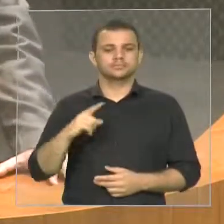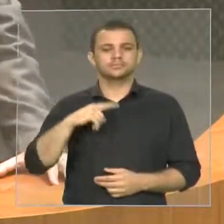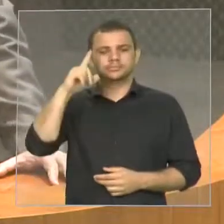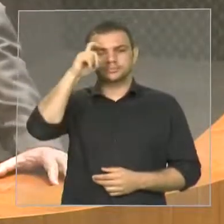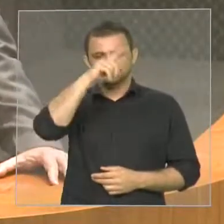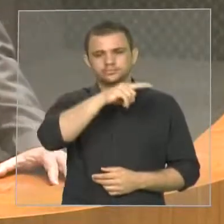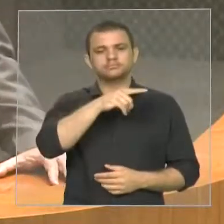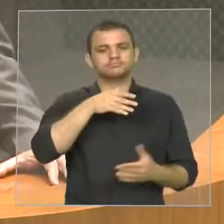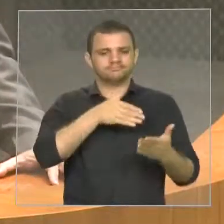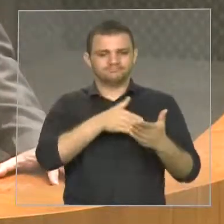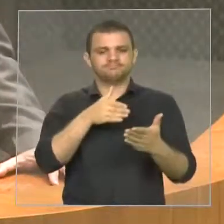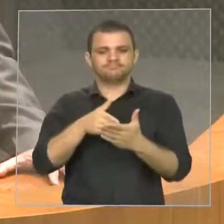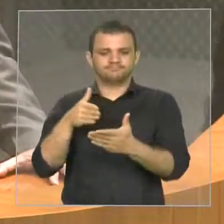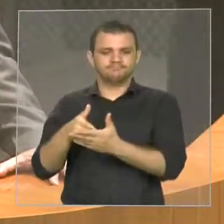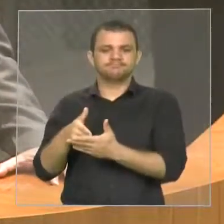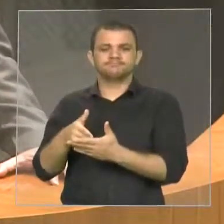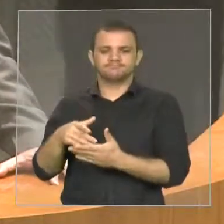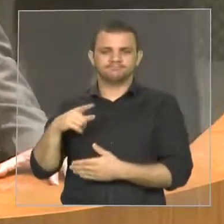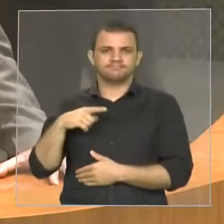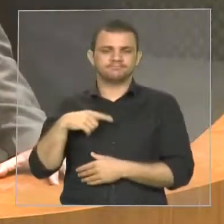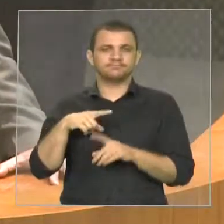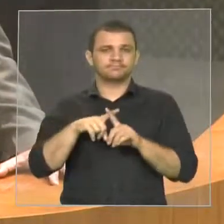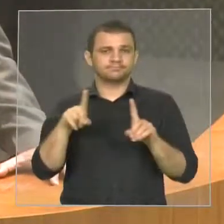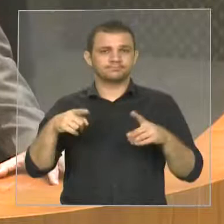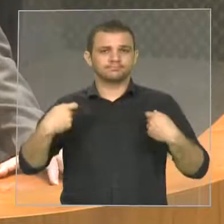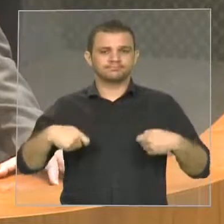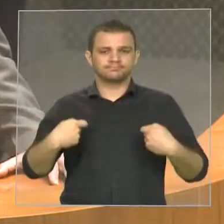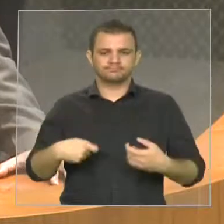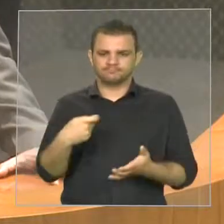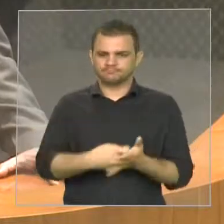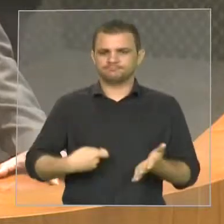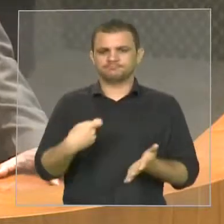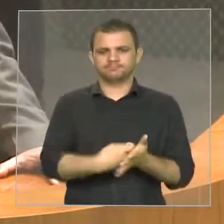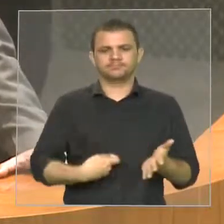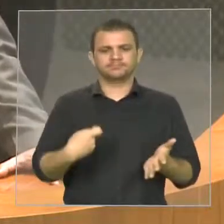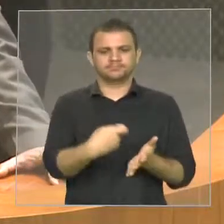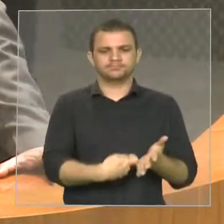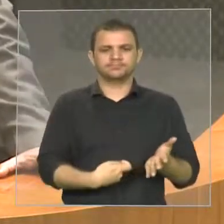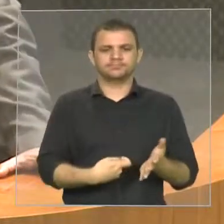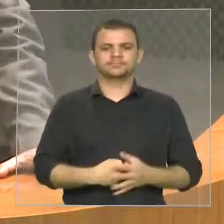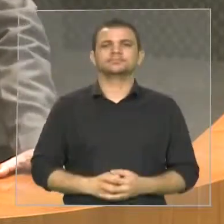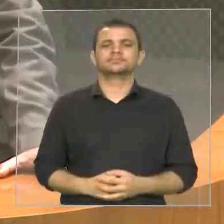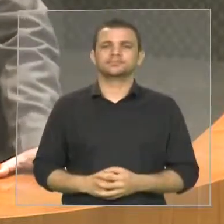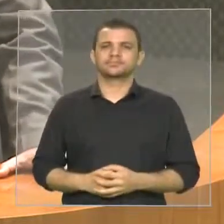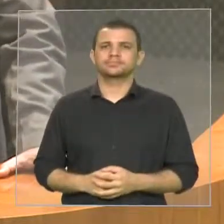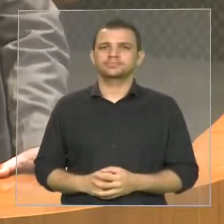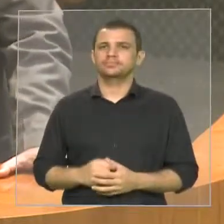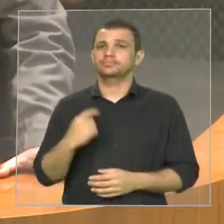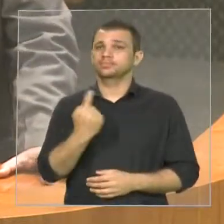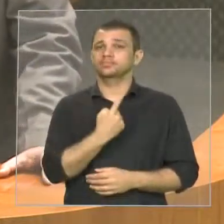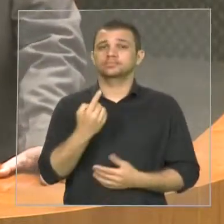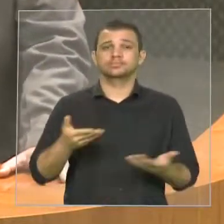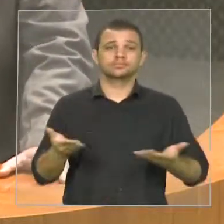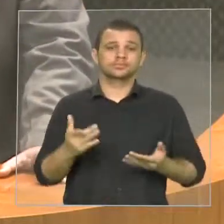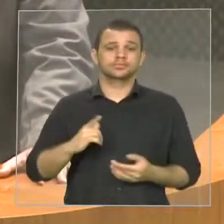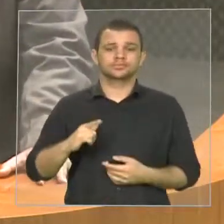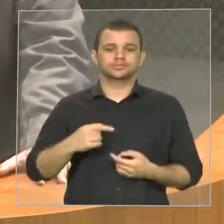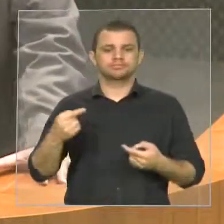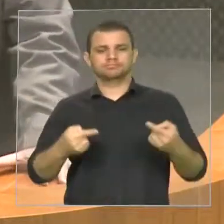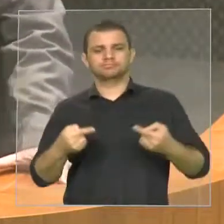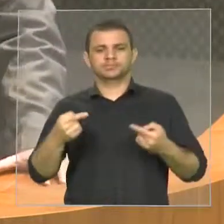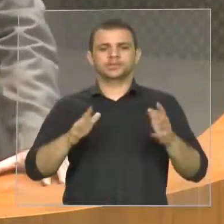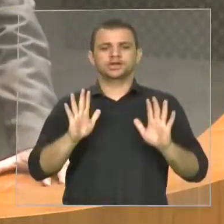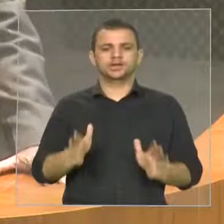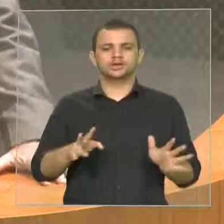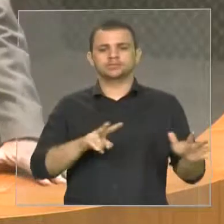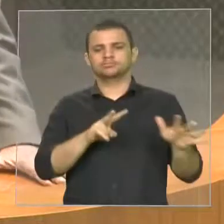se exercê-la, mas tem que haver perseverança. E nós estamos travando aqui o embate há algumas semanas